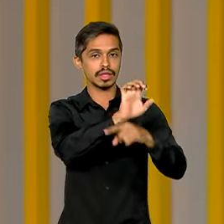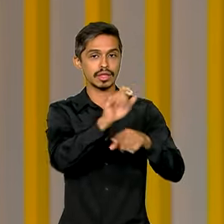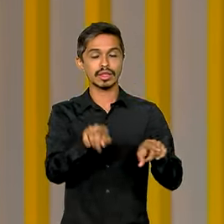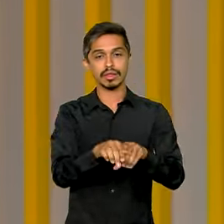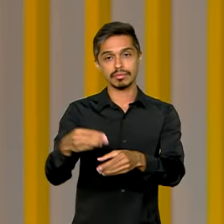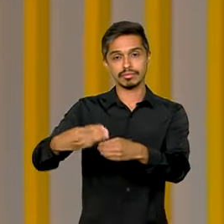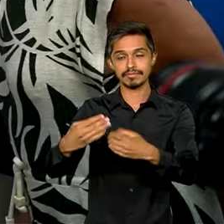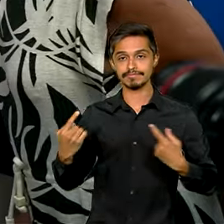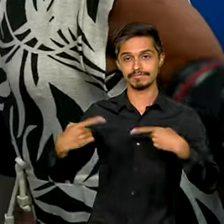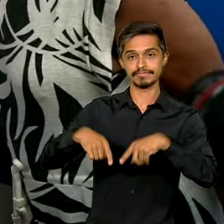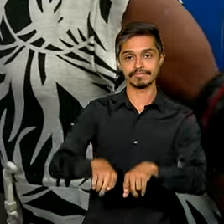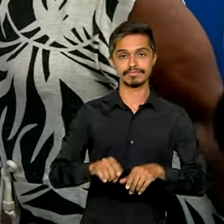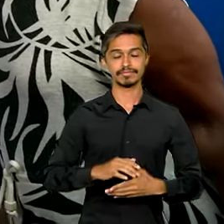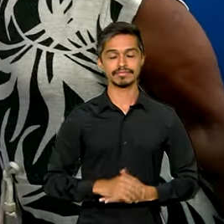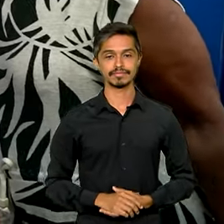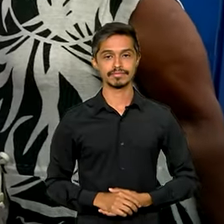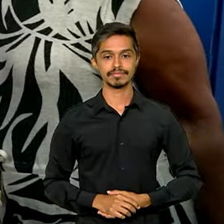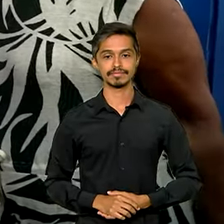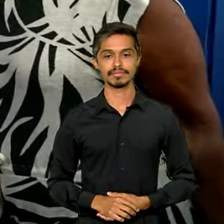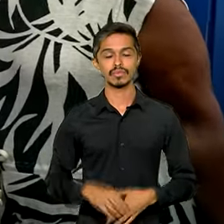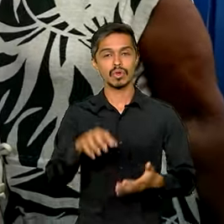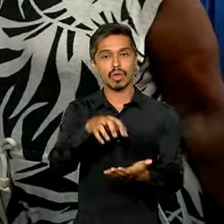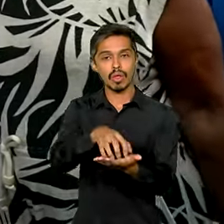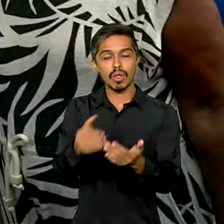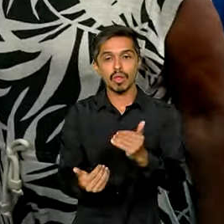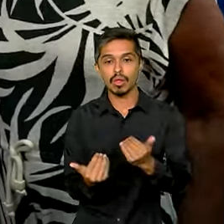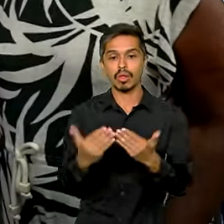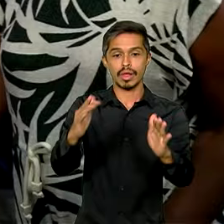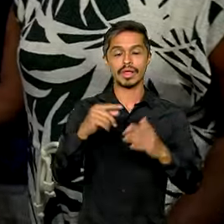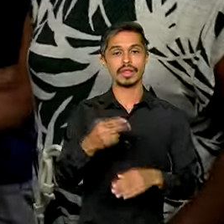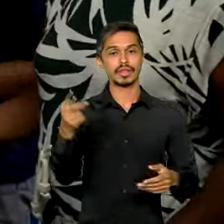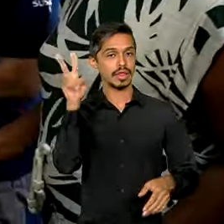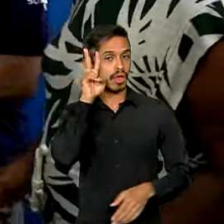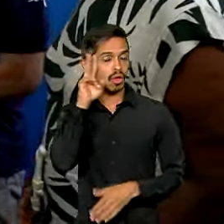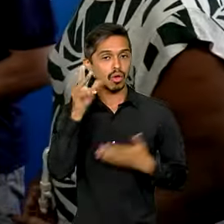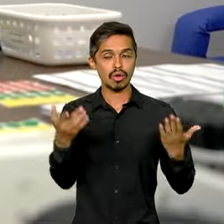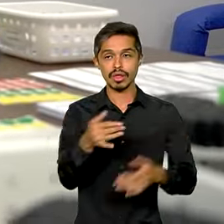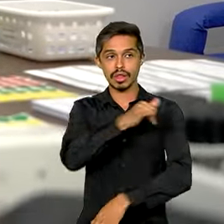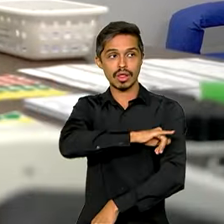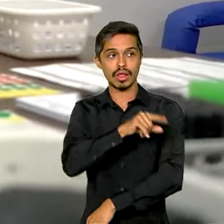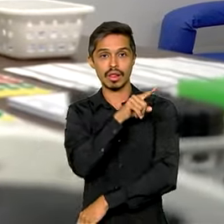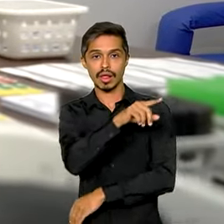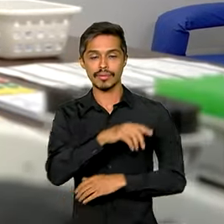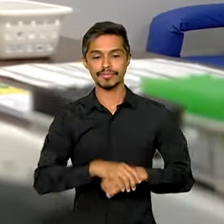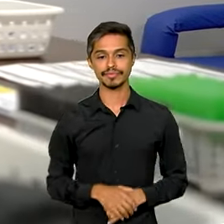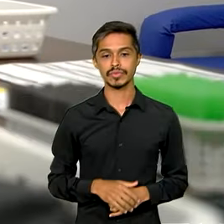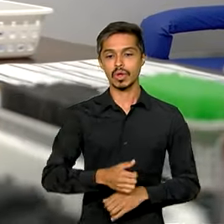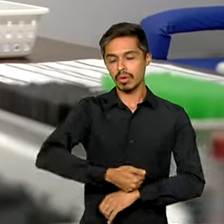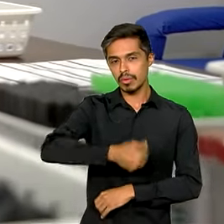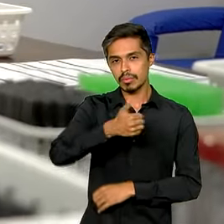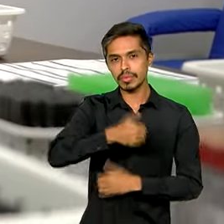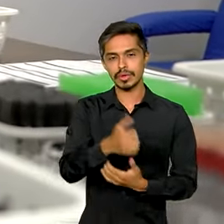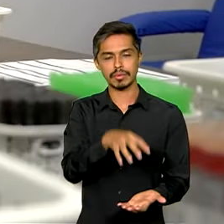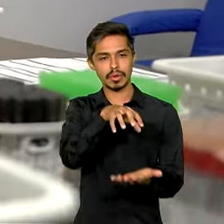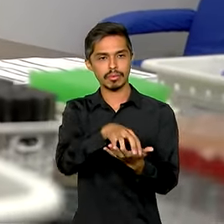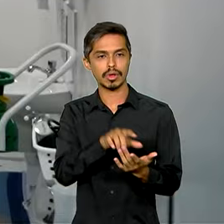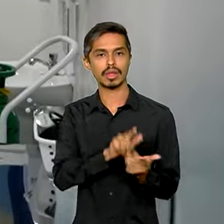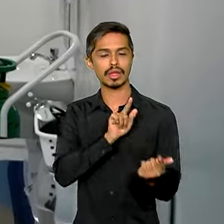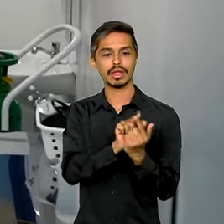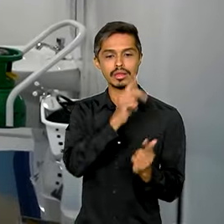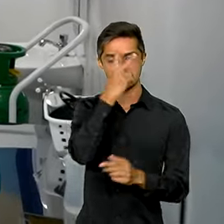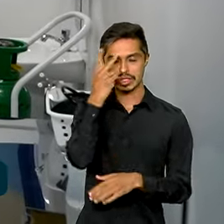municípios. Foi inaugurado nesta segunda-feira no Rio de Janeiro o primeiro polo de atendimento para